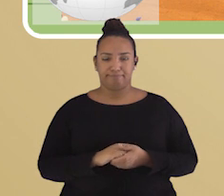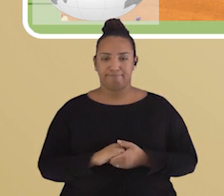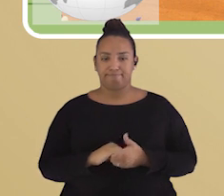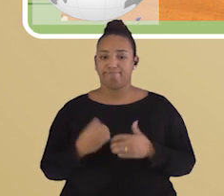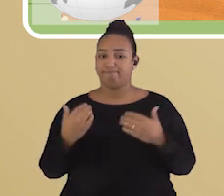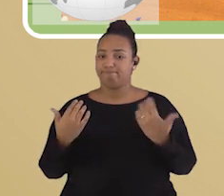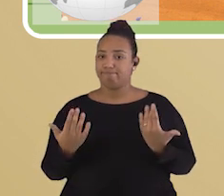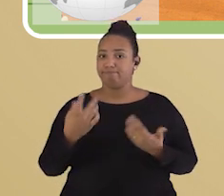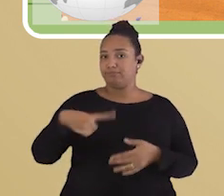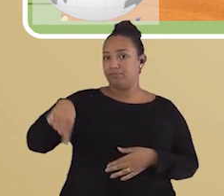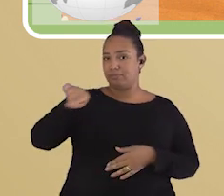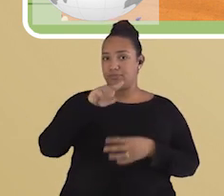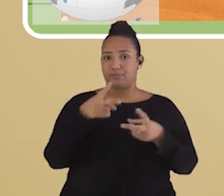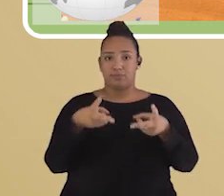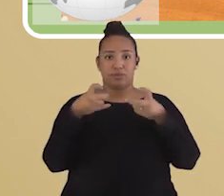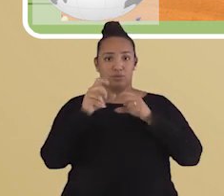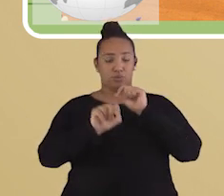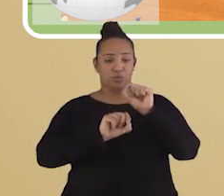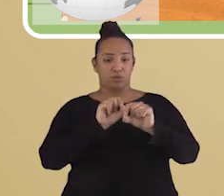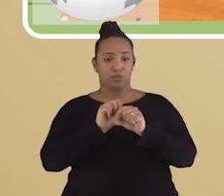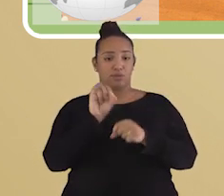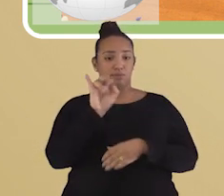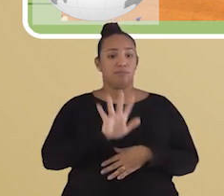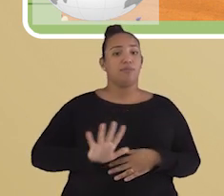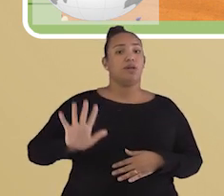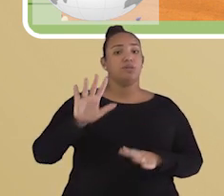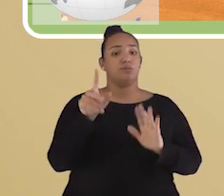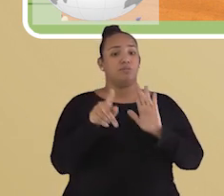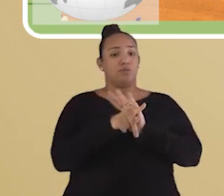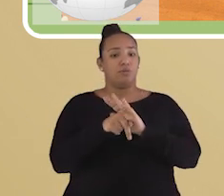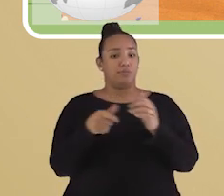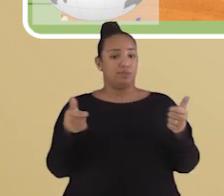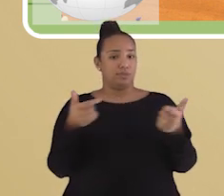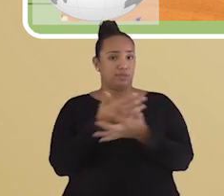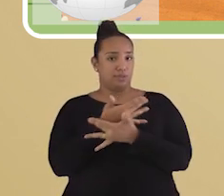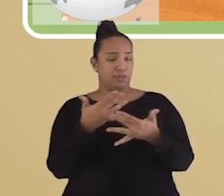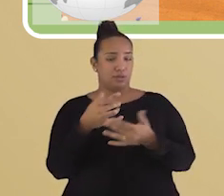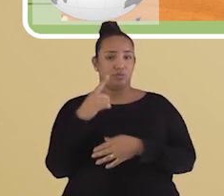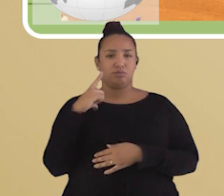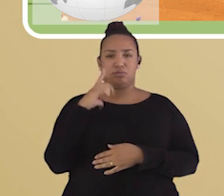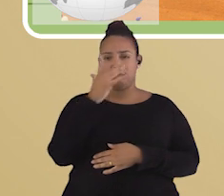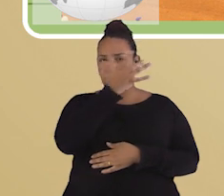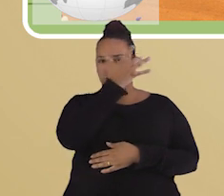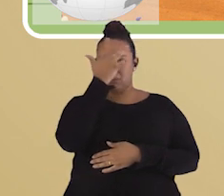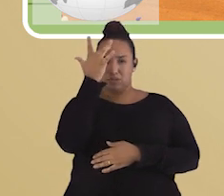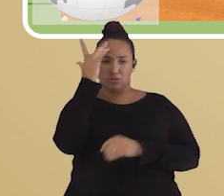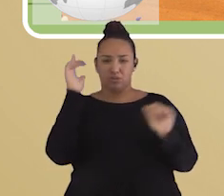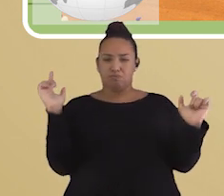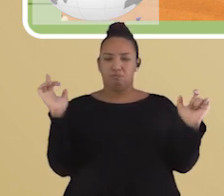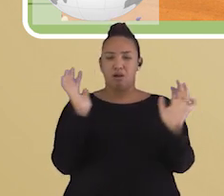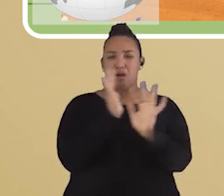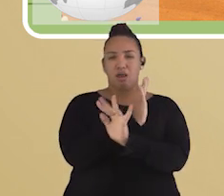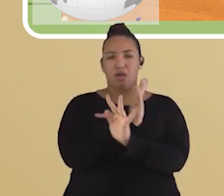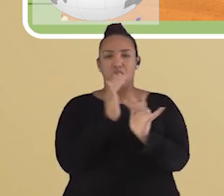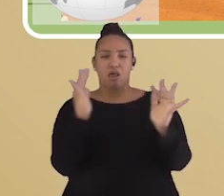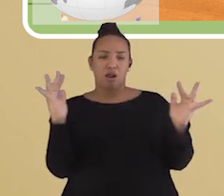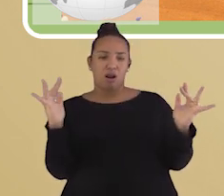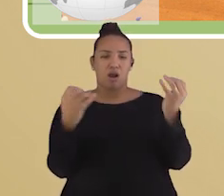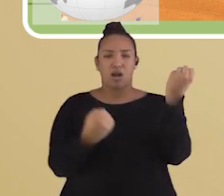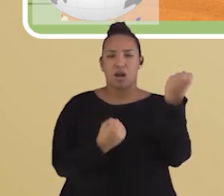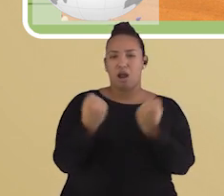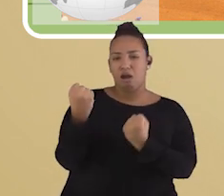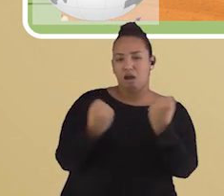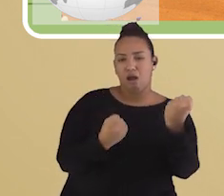Percebemos que ela é uma paisagem urbana e que na imagem apresenta um fluxo muito grande de pessoas,